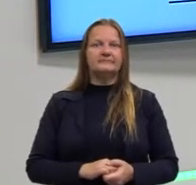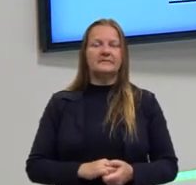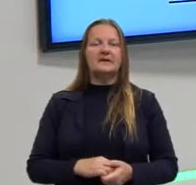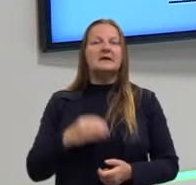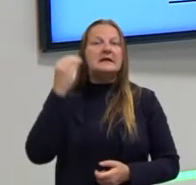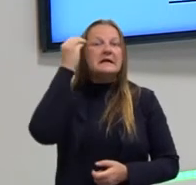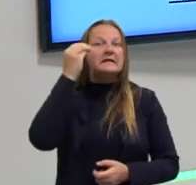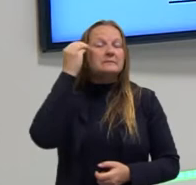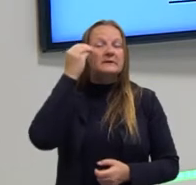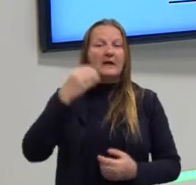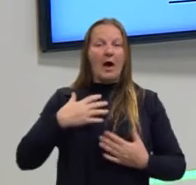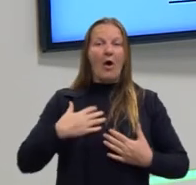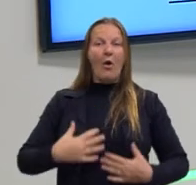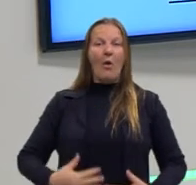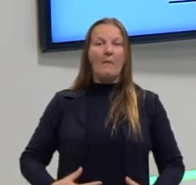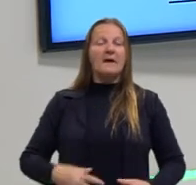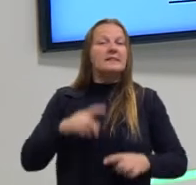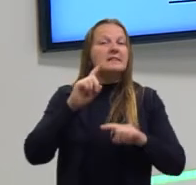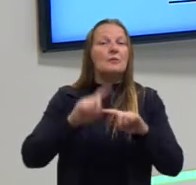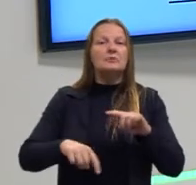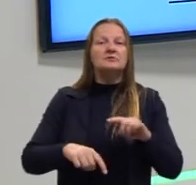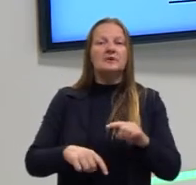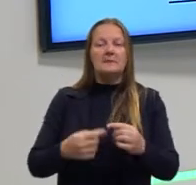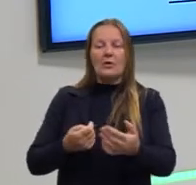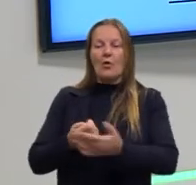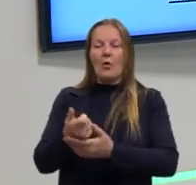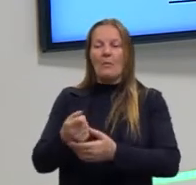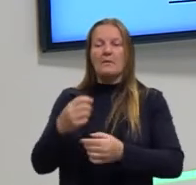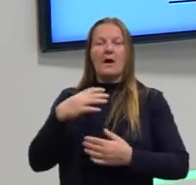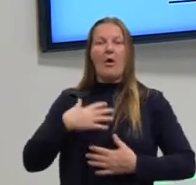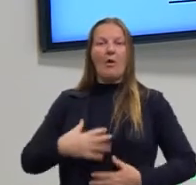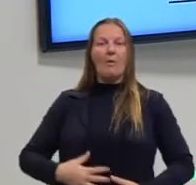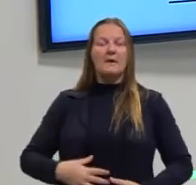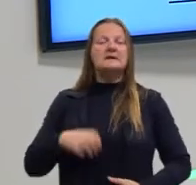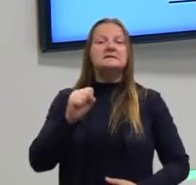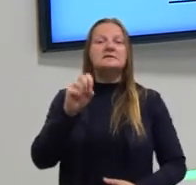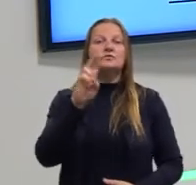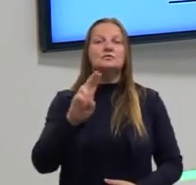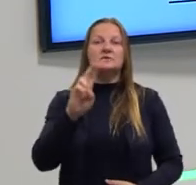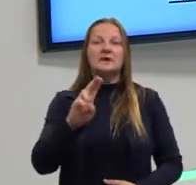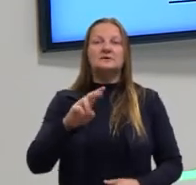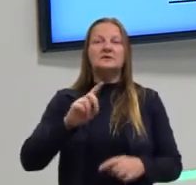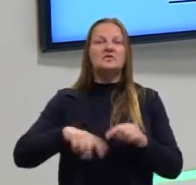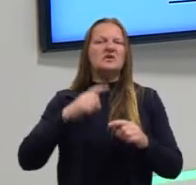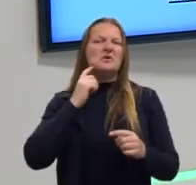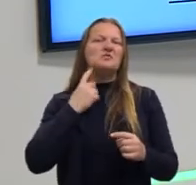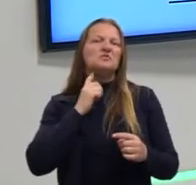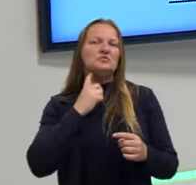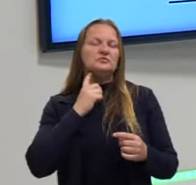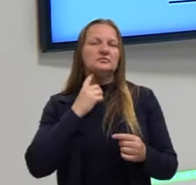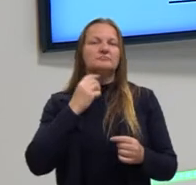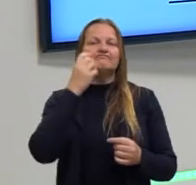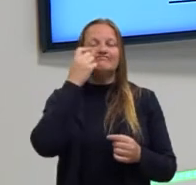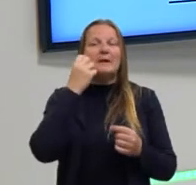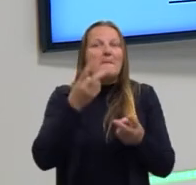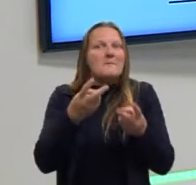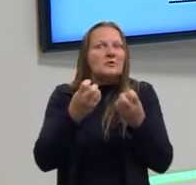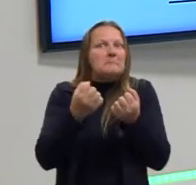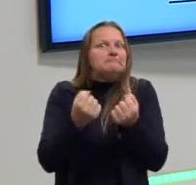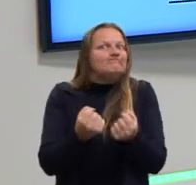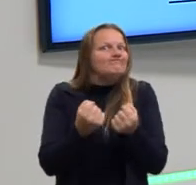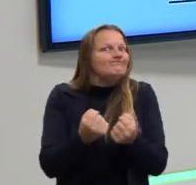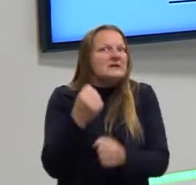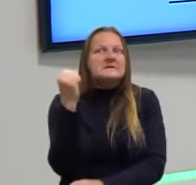roupas. Uma pessoa negra tinha que pegar e comprar aquela roupa, porque se ela usasse ela, aquela roupa estaria suja. Para a gente ver o peso